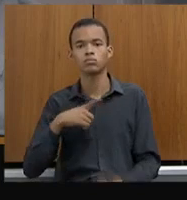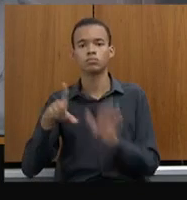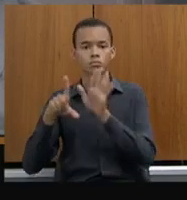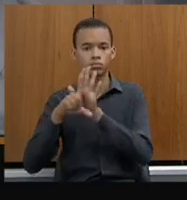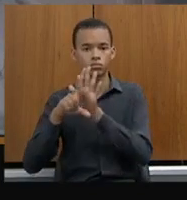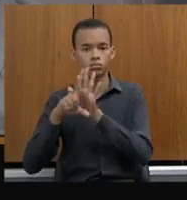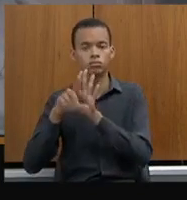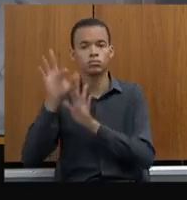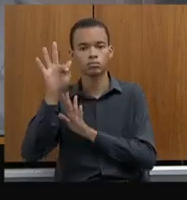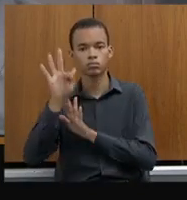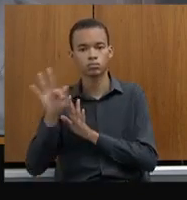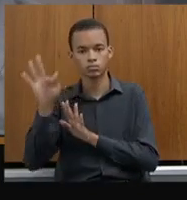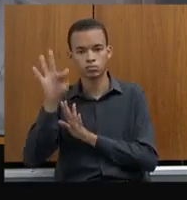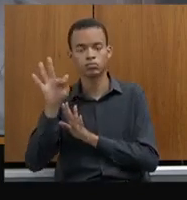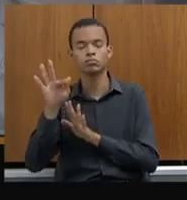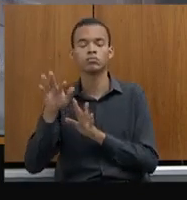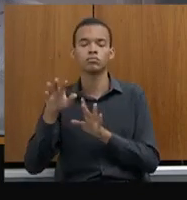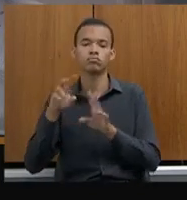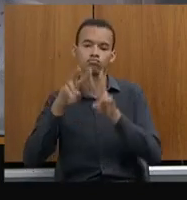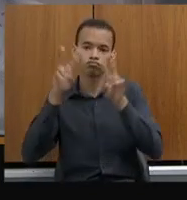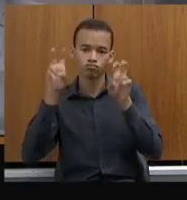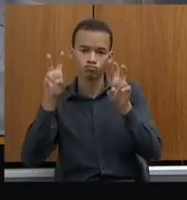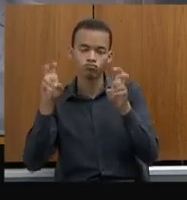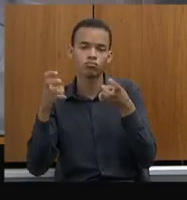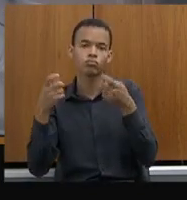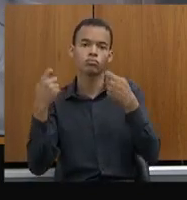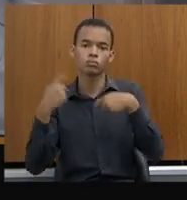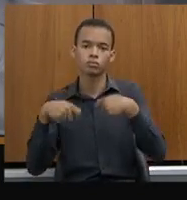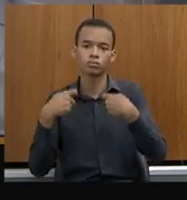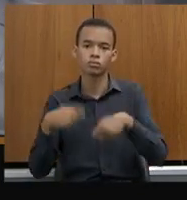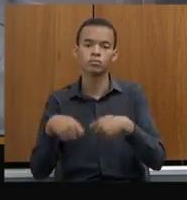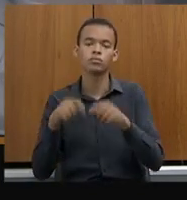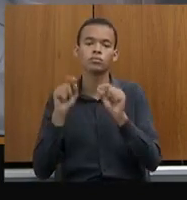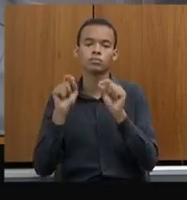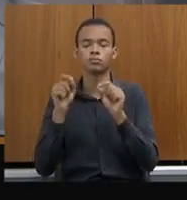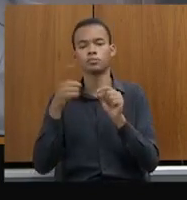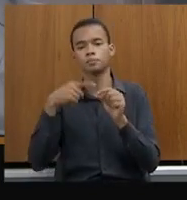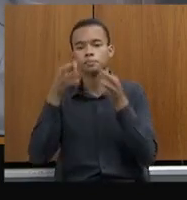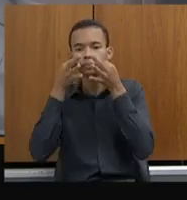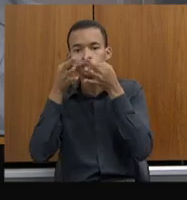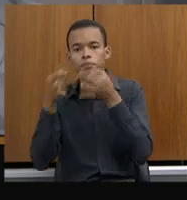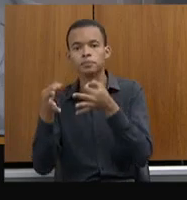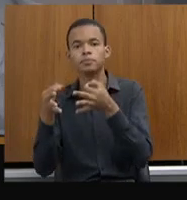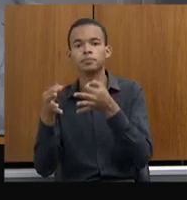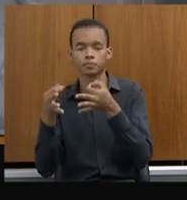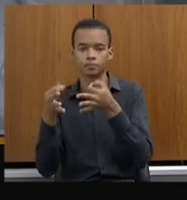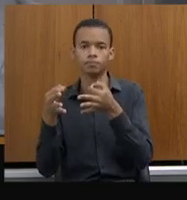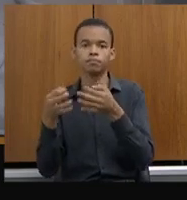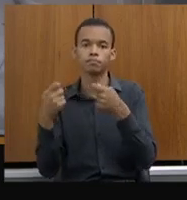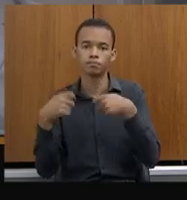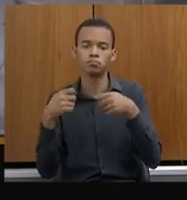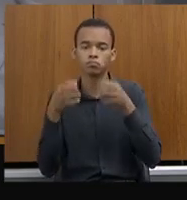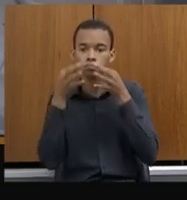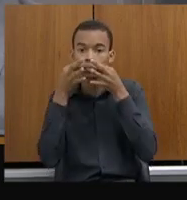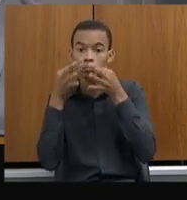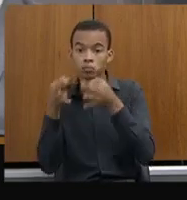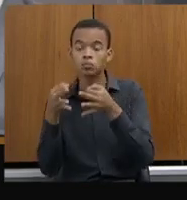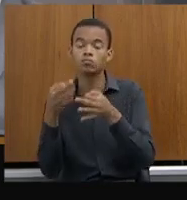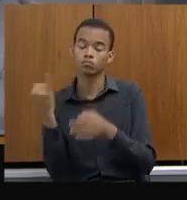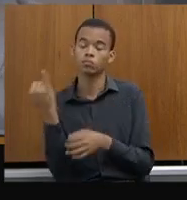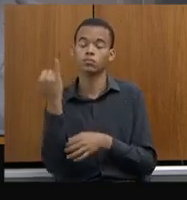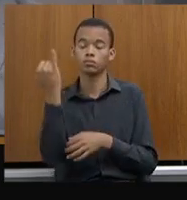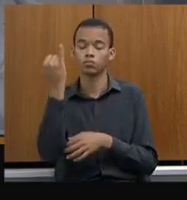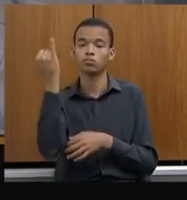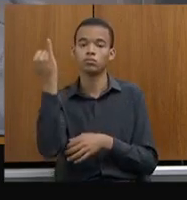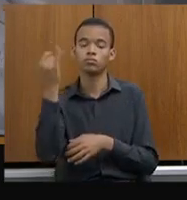Esse assunto é um assunto que precisa muito da nossa atenção. Tem recebido a nossa atenção, é importante que se